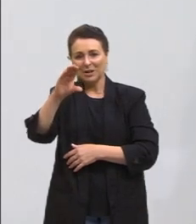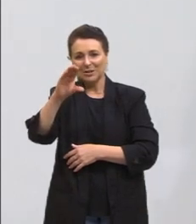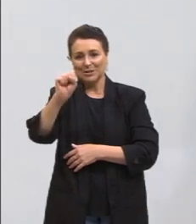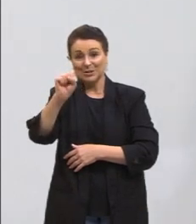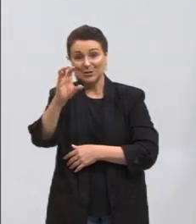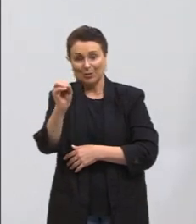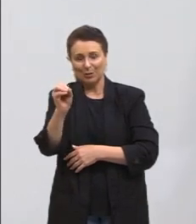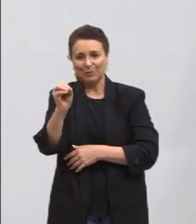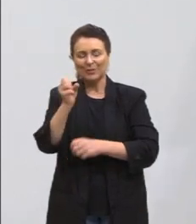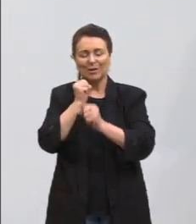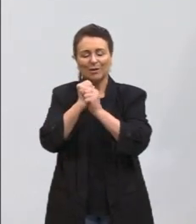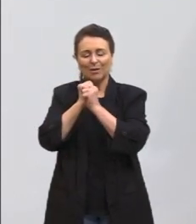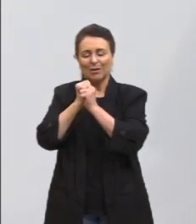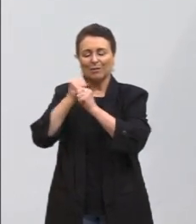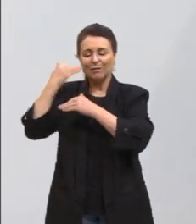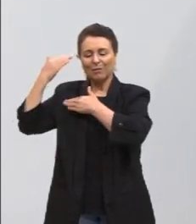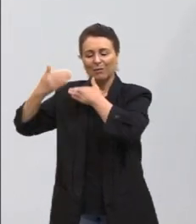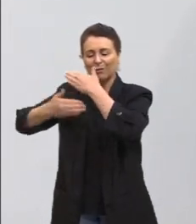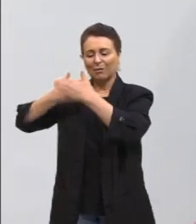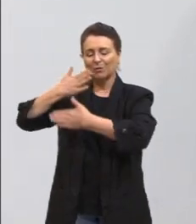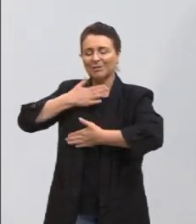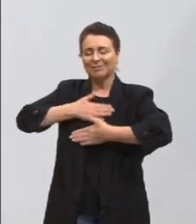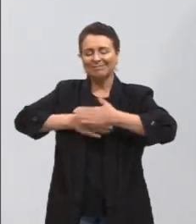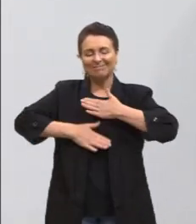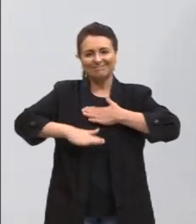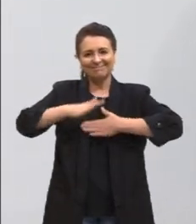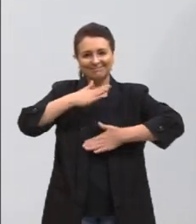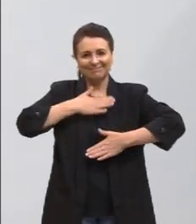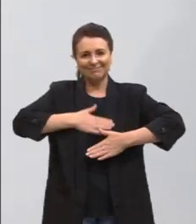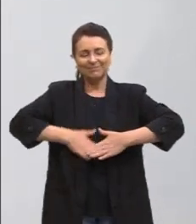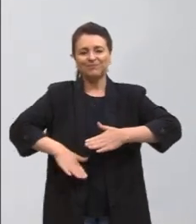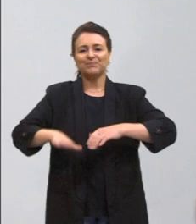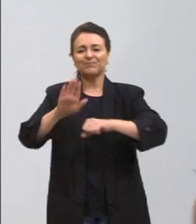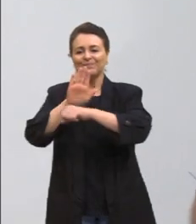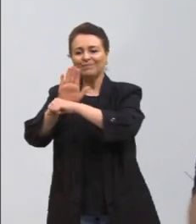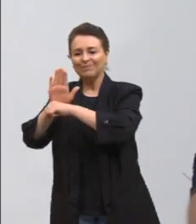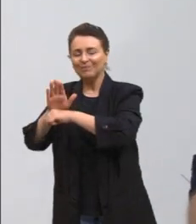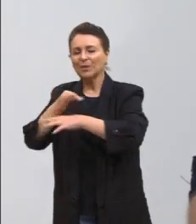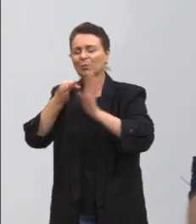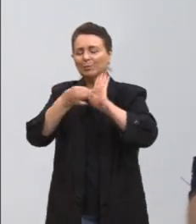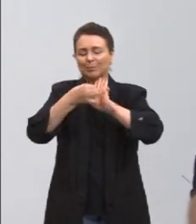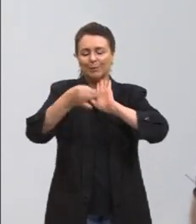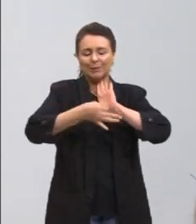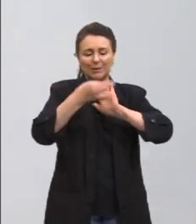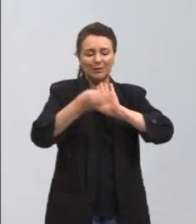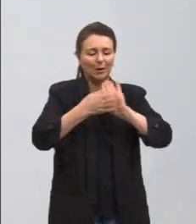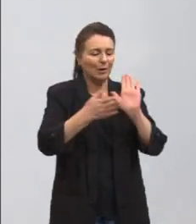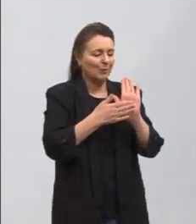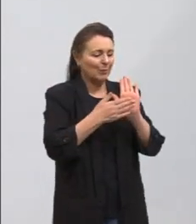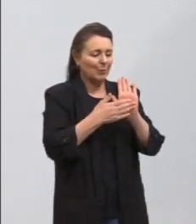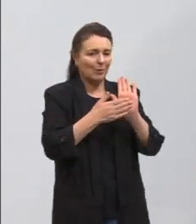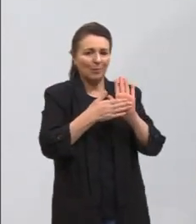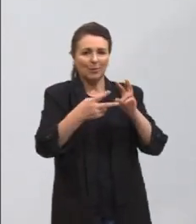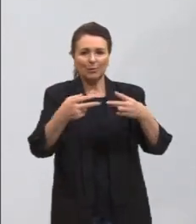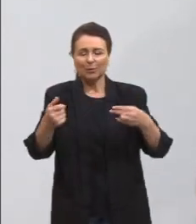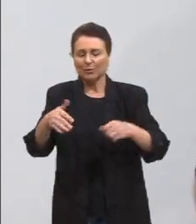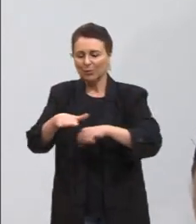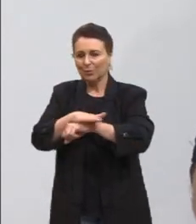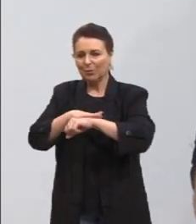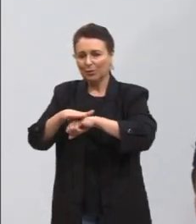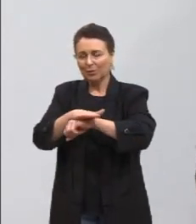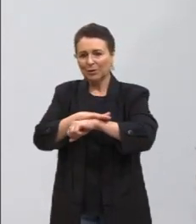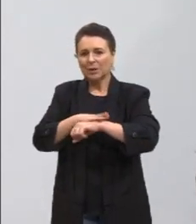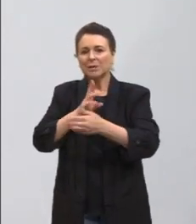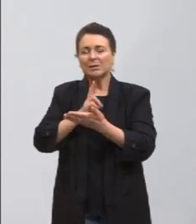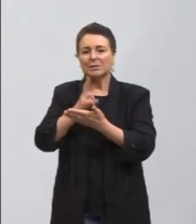esse ano todo, de uma forma tranquila, sugerindo, propondo, conversando,